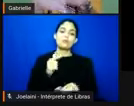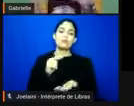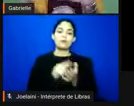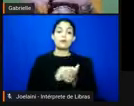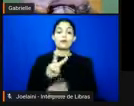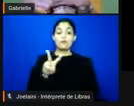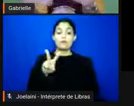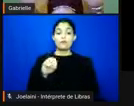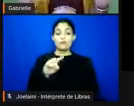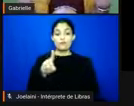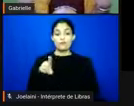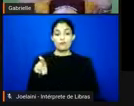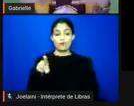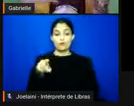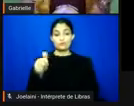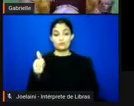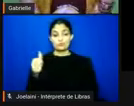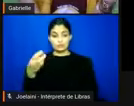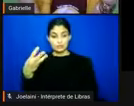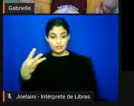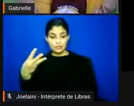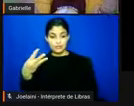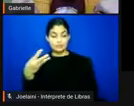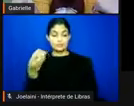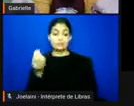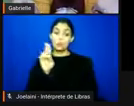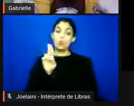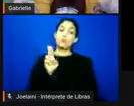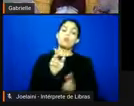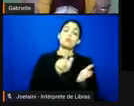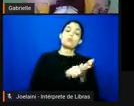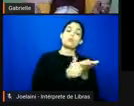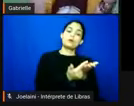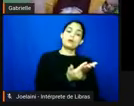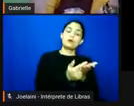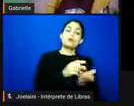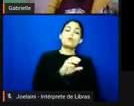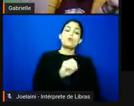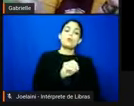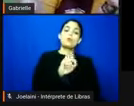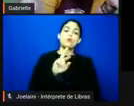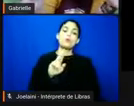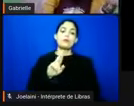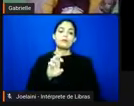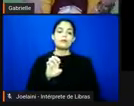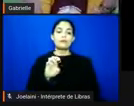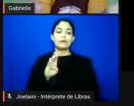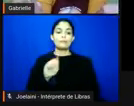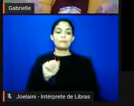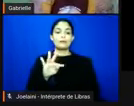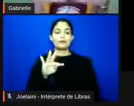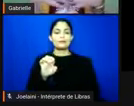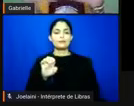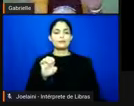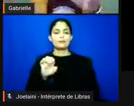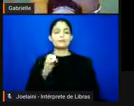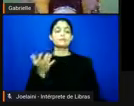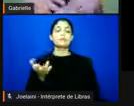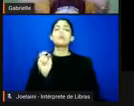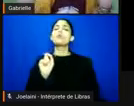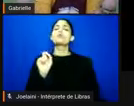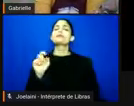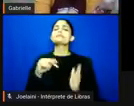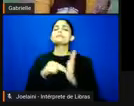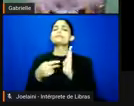ou o jornal O Rebate, entender o que é que esses nomes significam. O que significa ser A Voz do 13? Quem era o 13? O